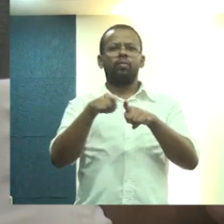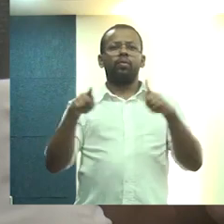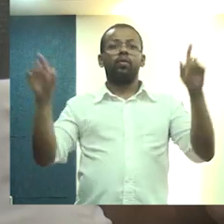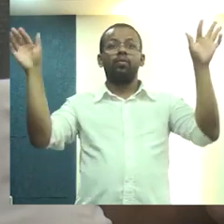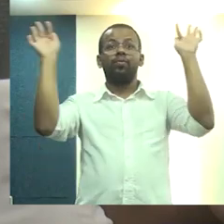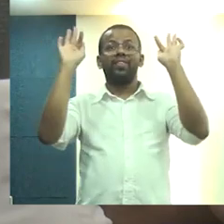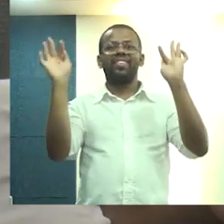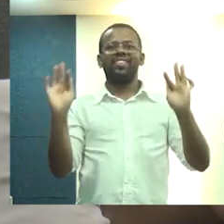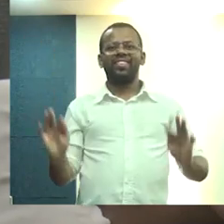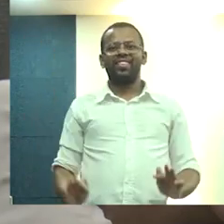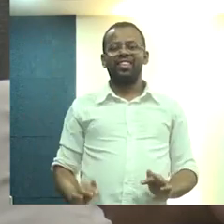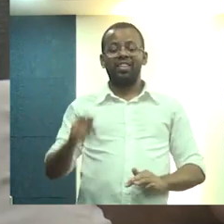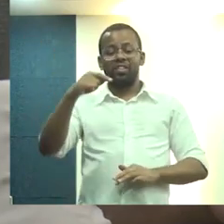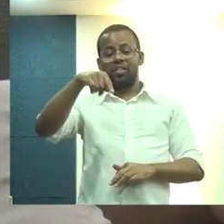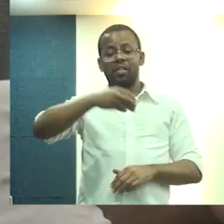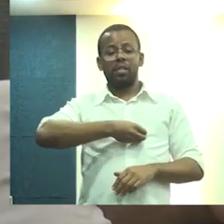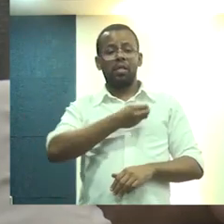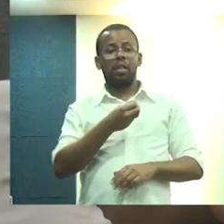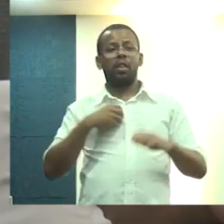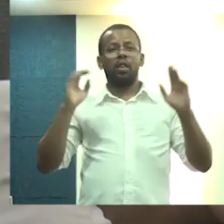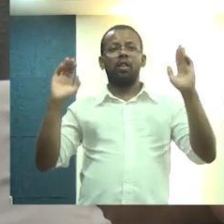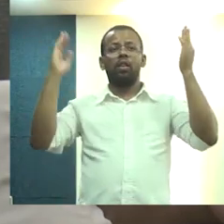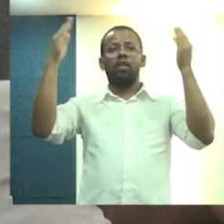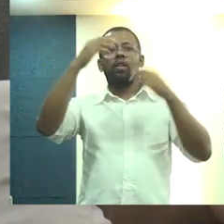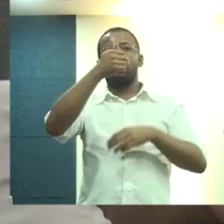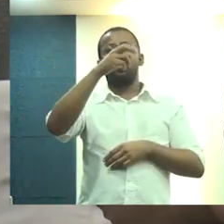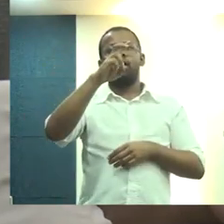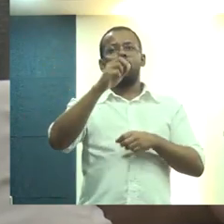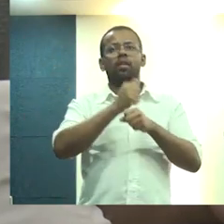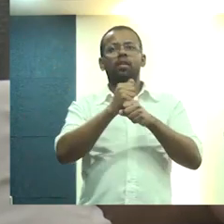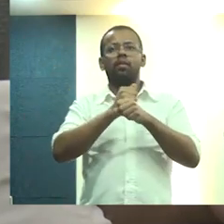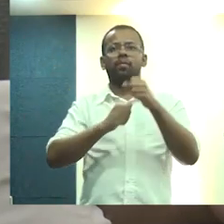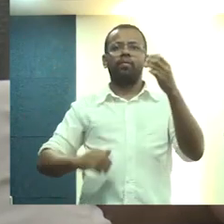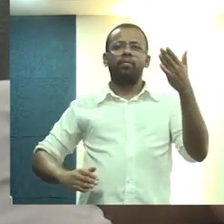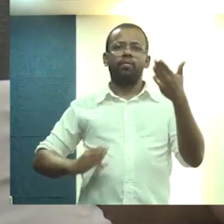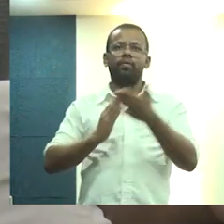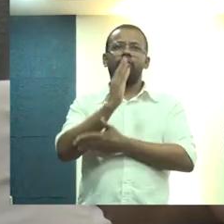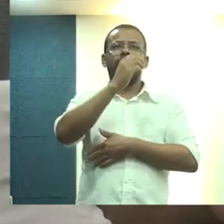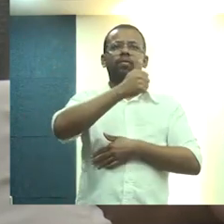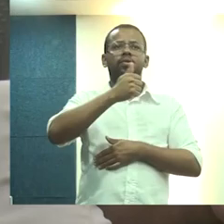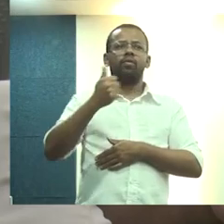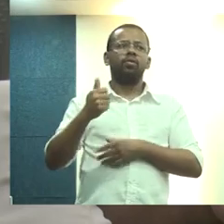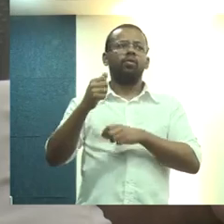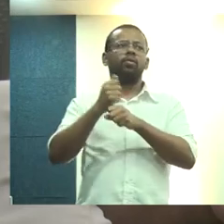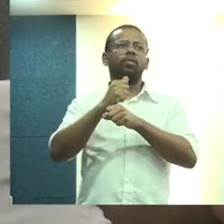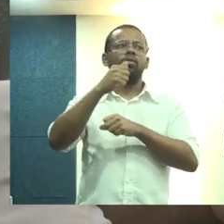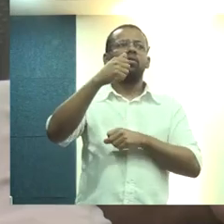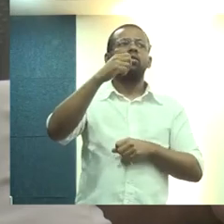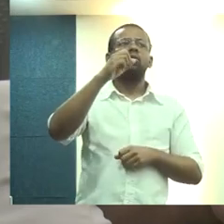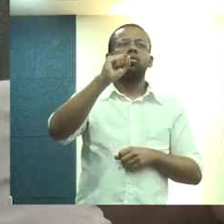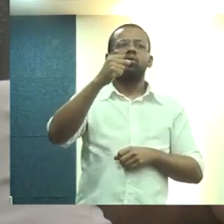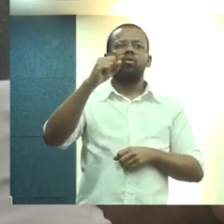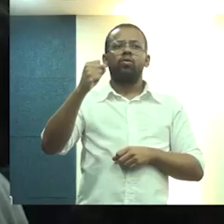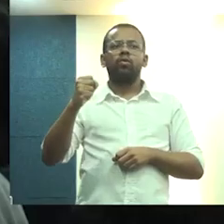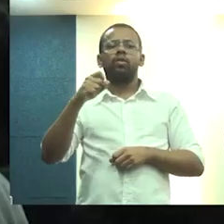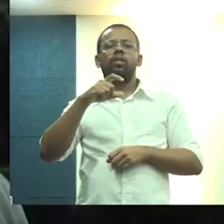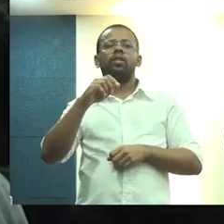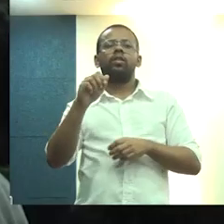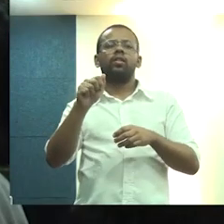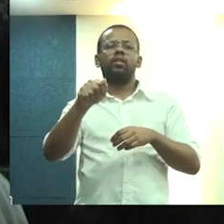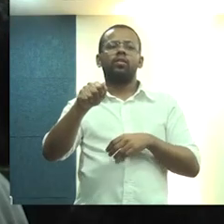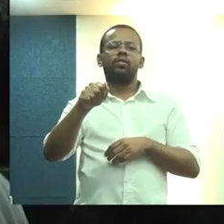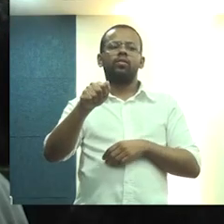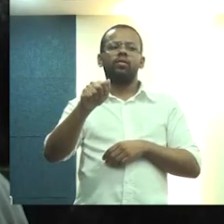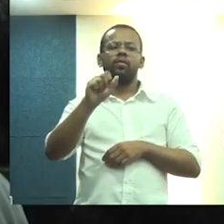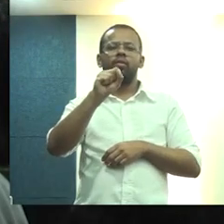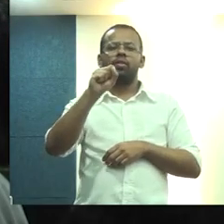alegria a gente estar nessa celebração dos 15 anos de aprovação da Lei 11.888, essa lei da assistência técnica,